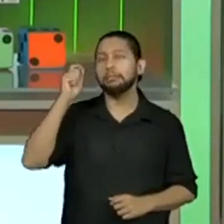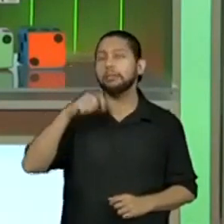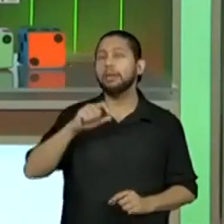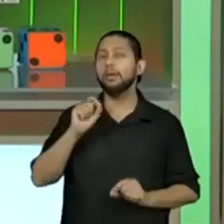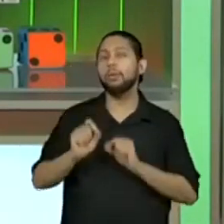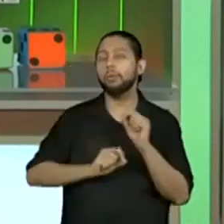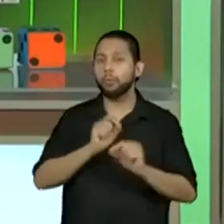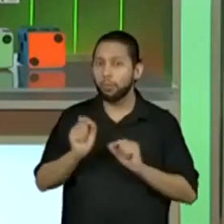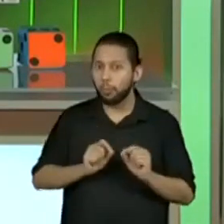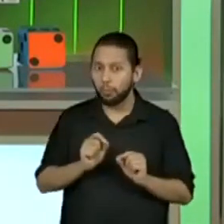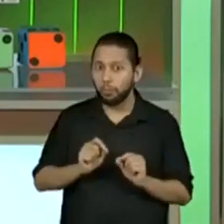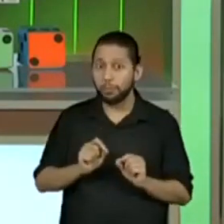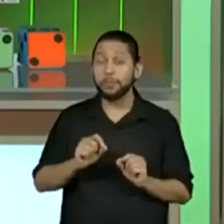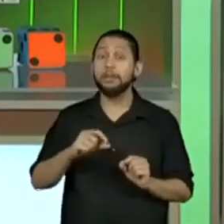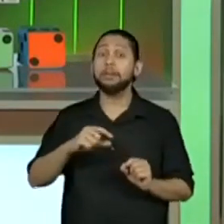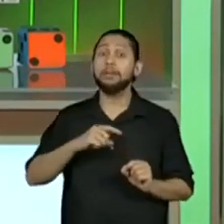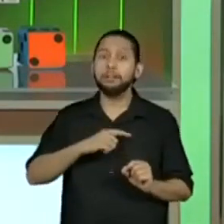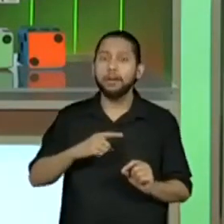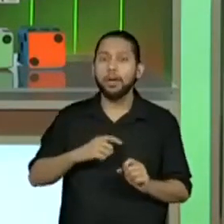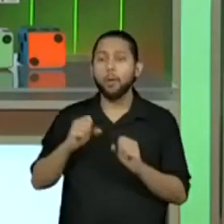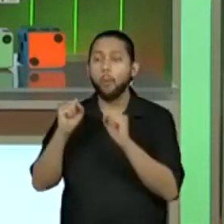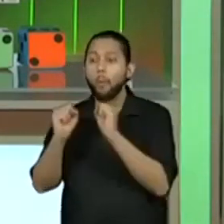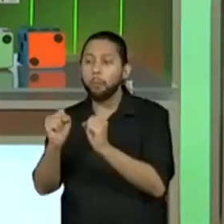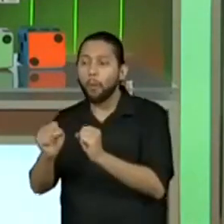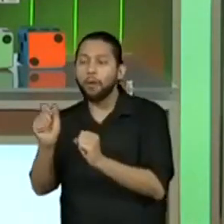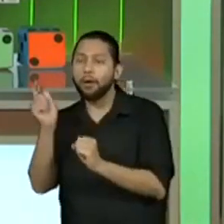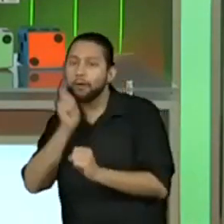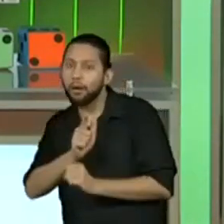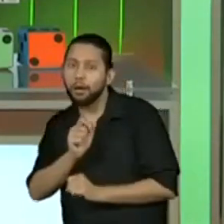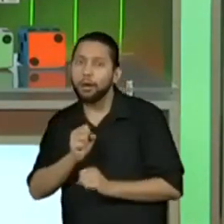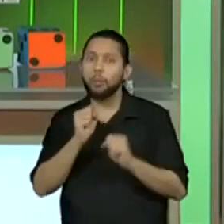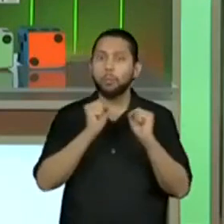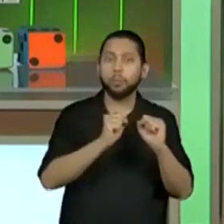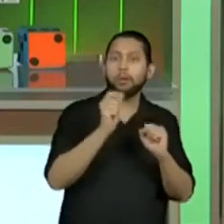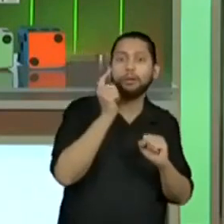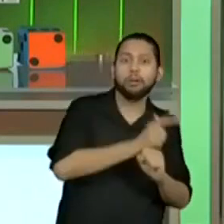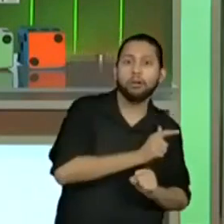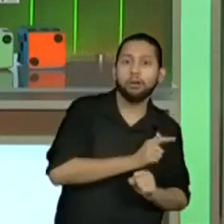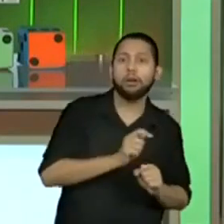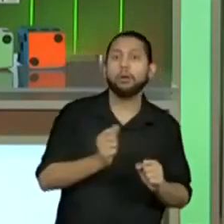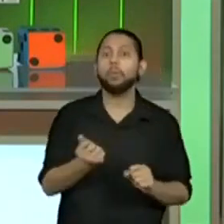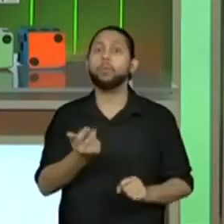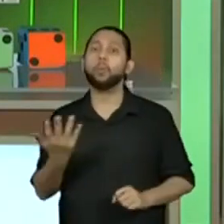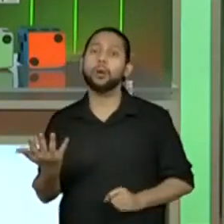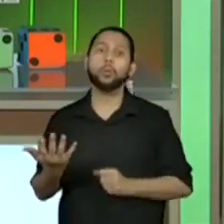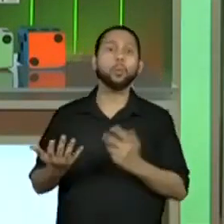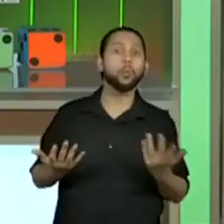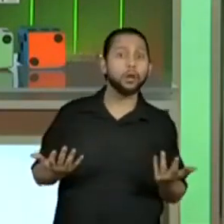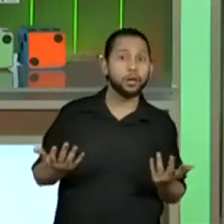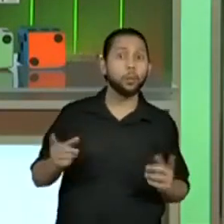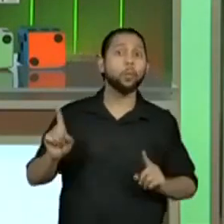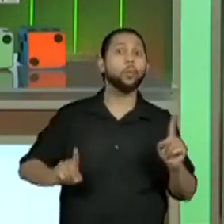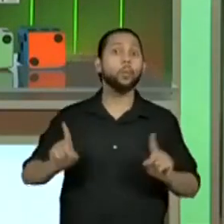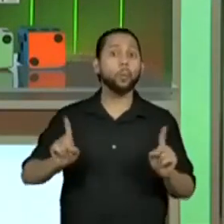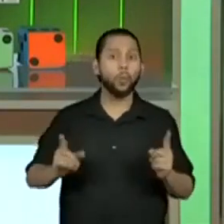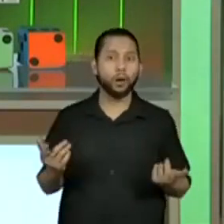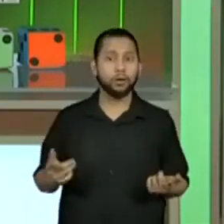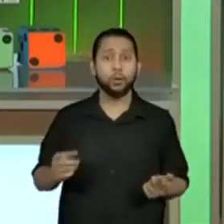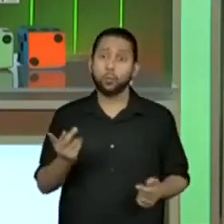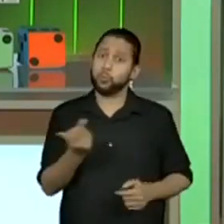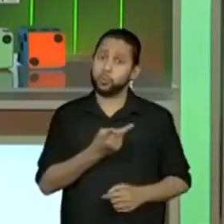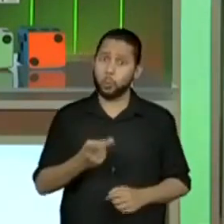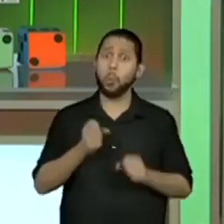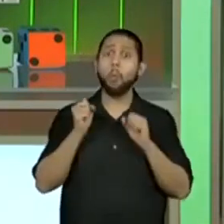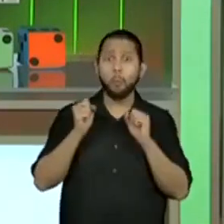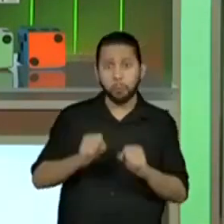Hoje a gente vai continuar com o trabalho na investigação dessas possibilidades, mas não